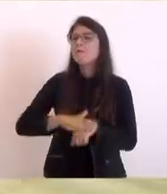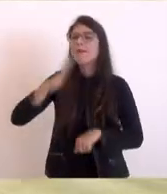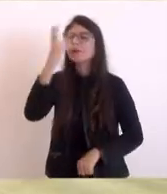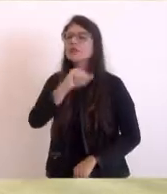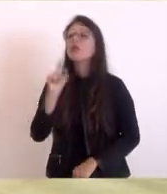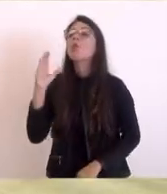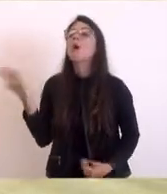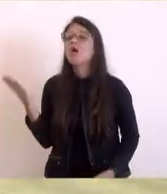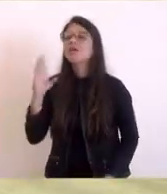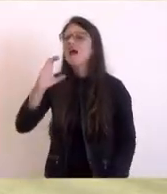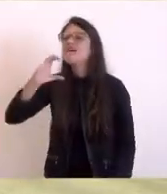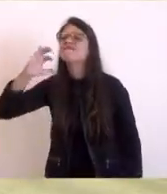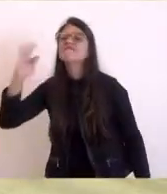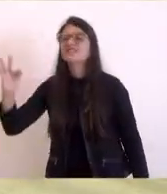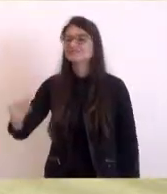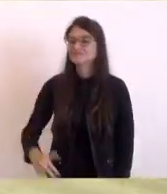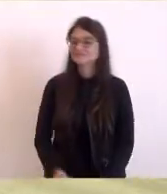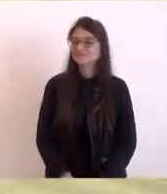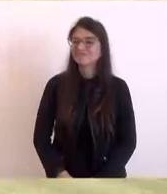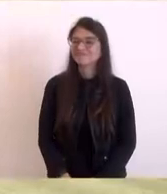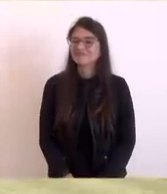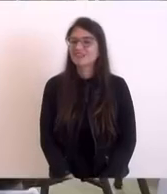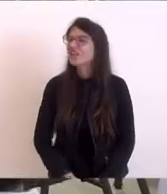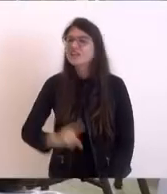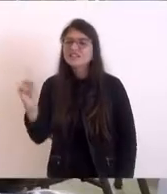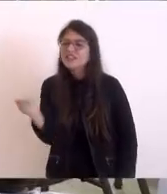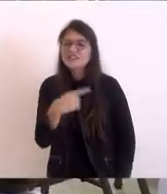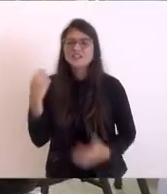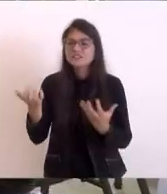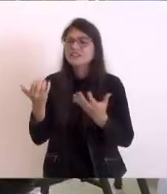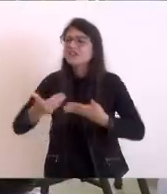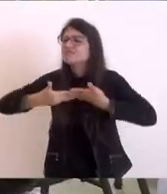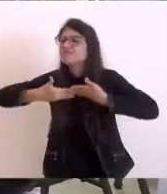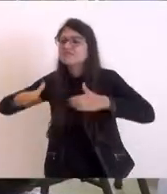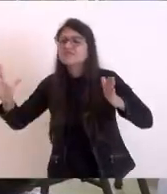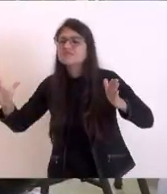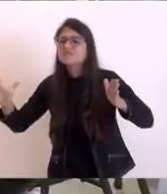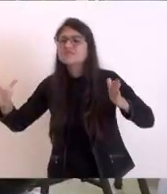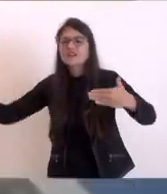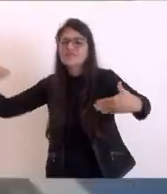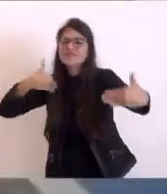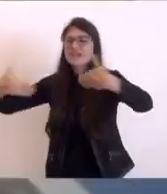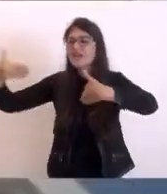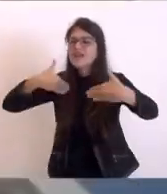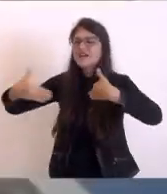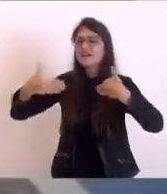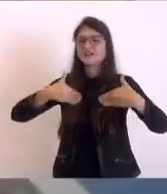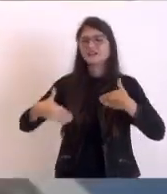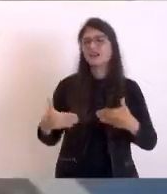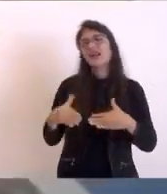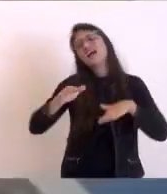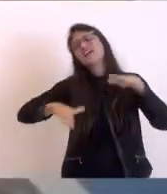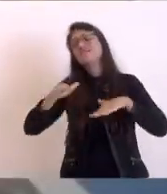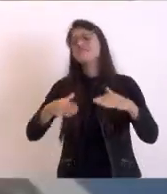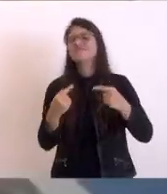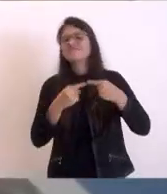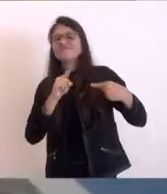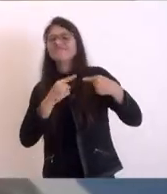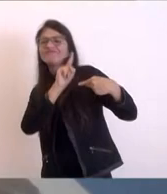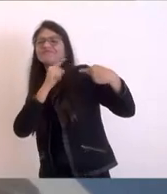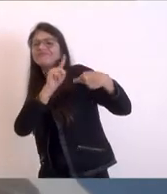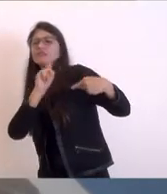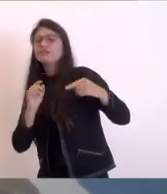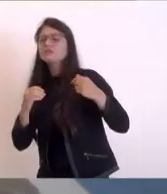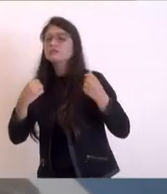e a gente quer acolher a todos às vezes tem um embatezinho assim com o outro tem que